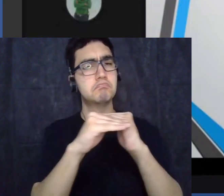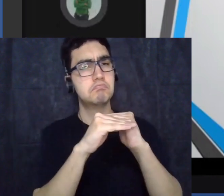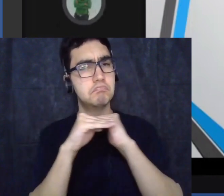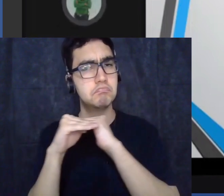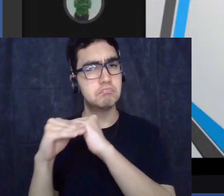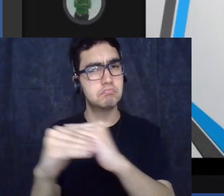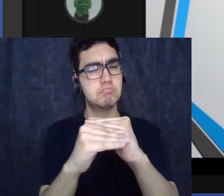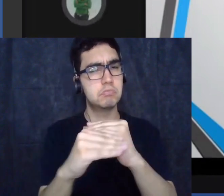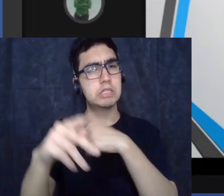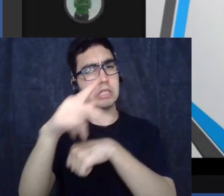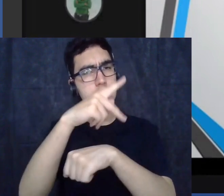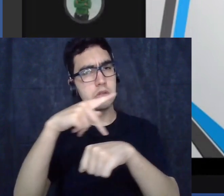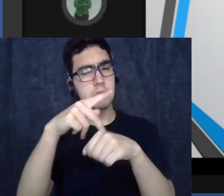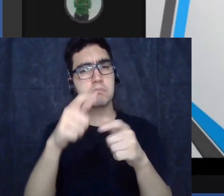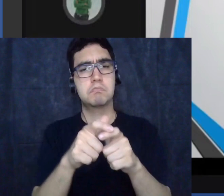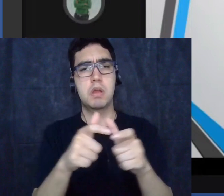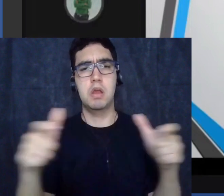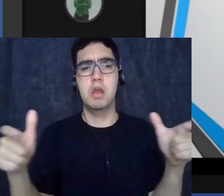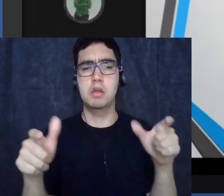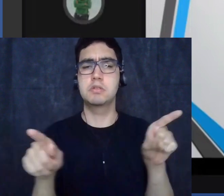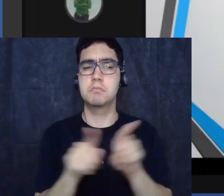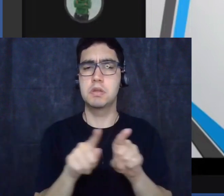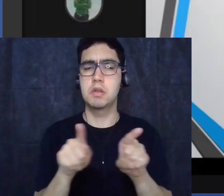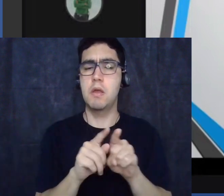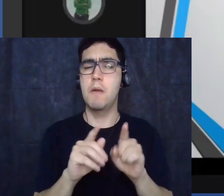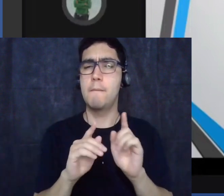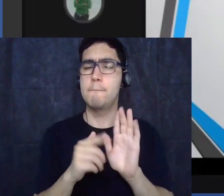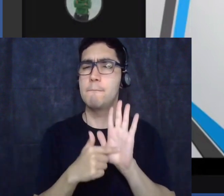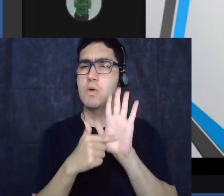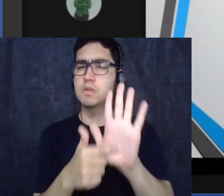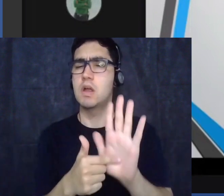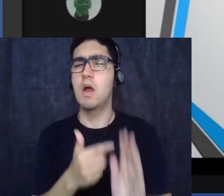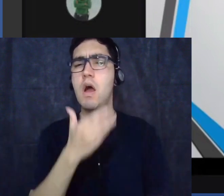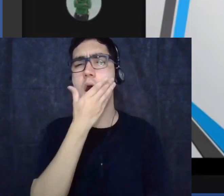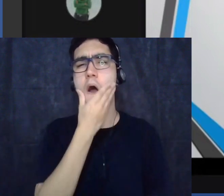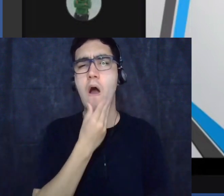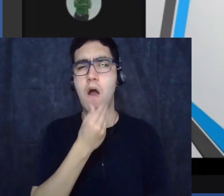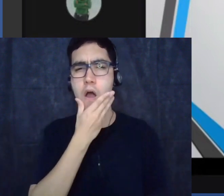exaltação da força e virilidade masculina